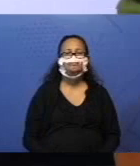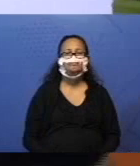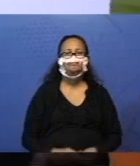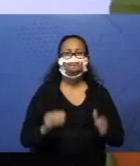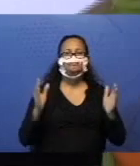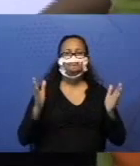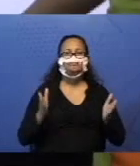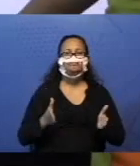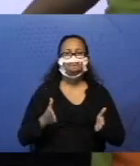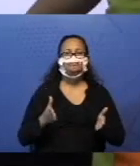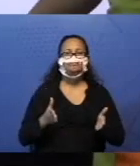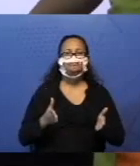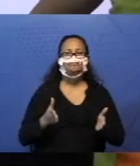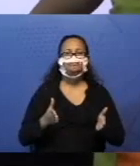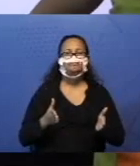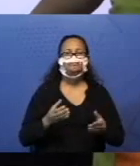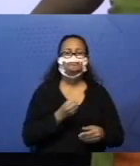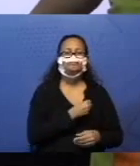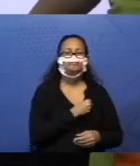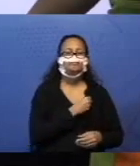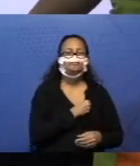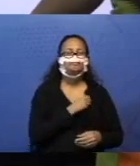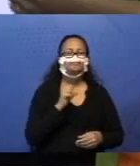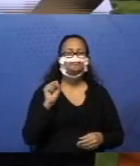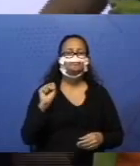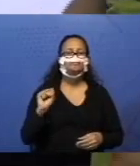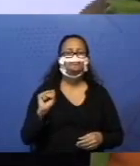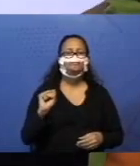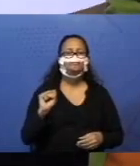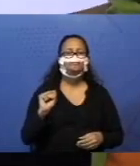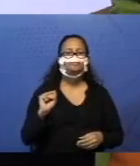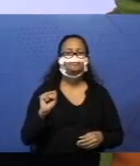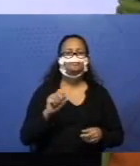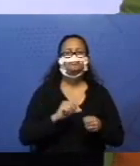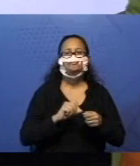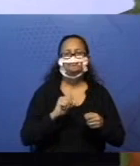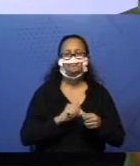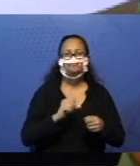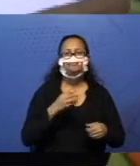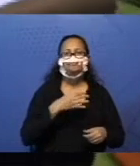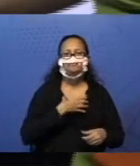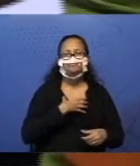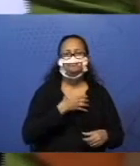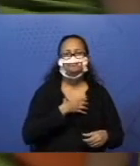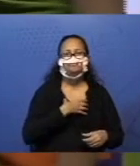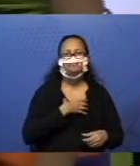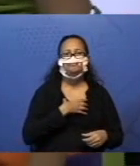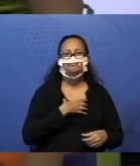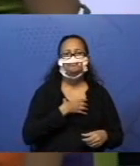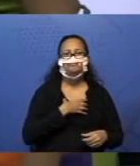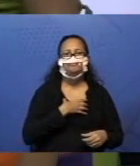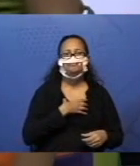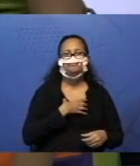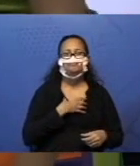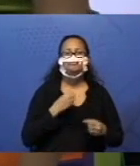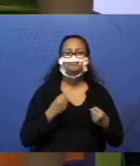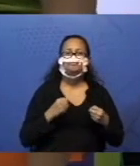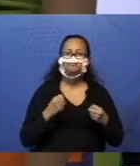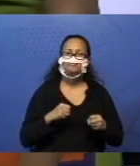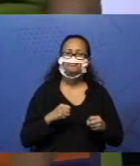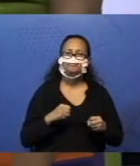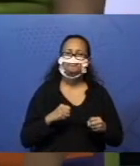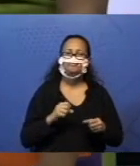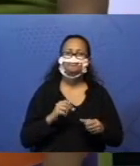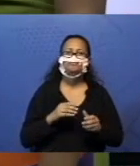Agora, a número oito, vou fazer a mesma coisa. Só que eu tenho que seguir essa dica aqui, ó. A